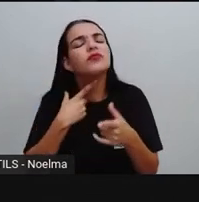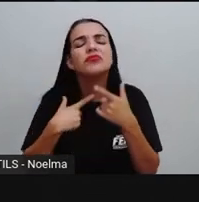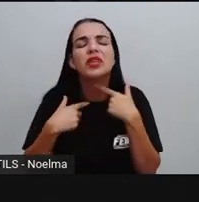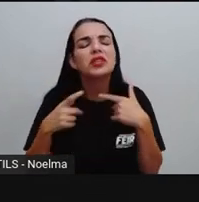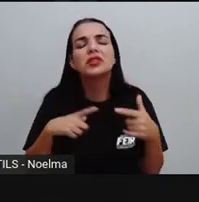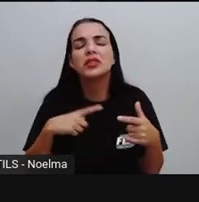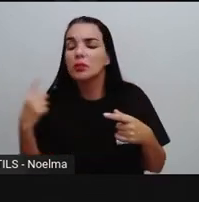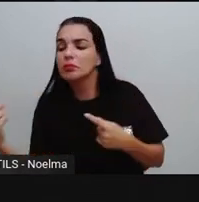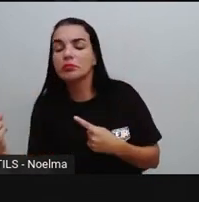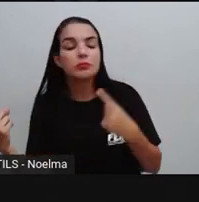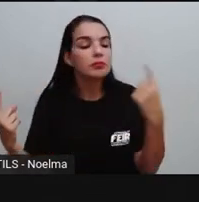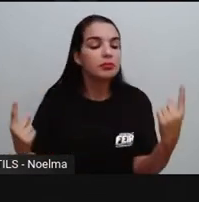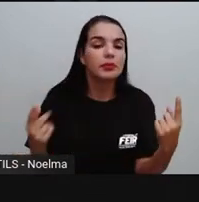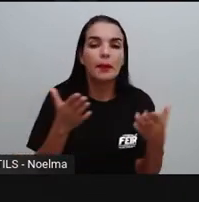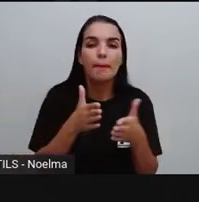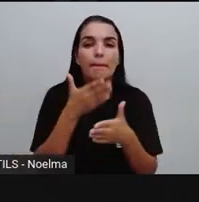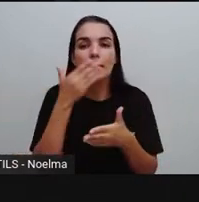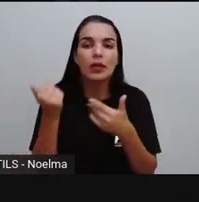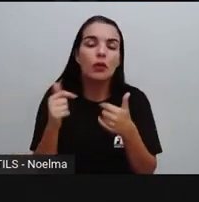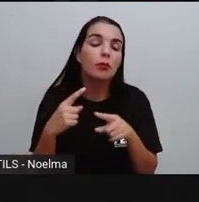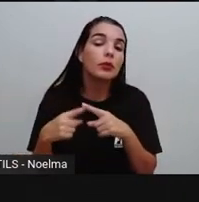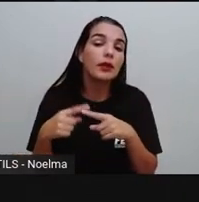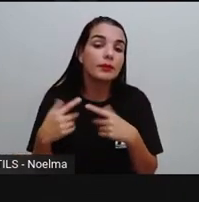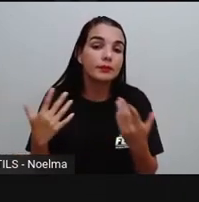mais por uma notícia do que a outra?